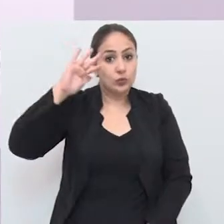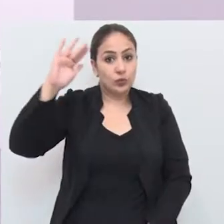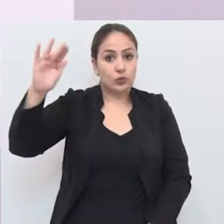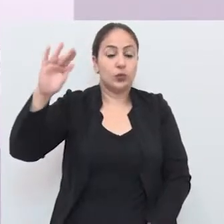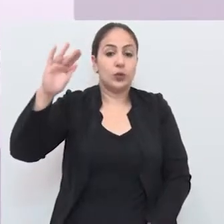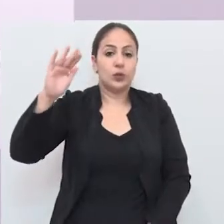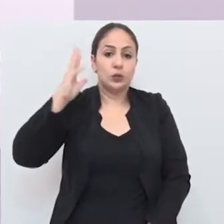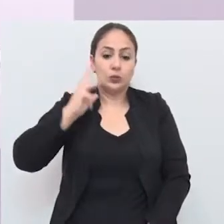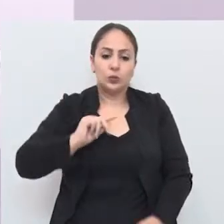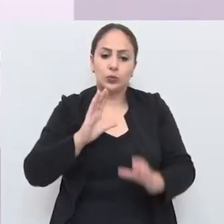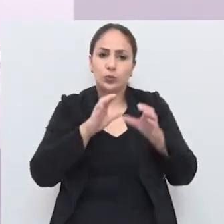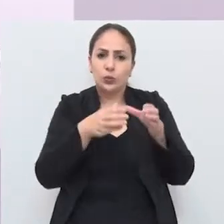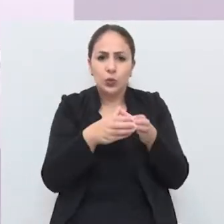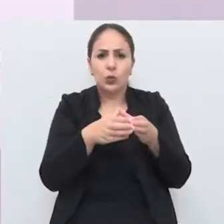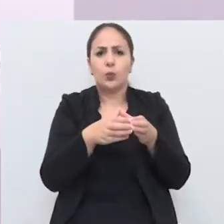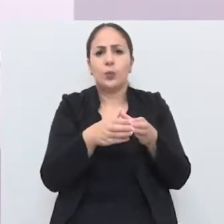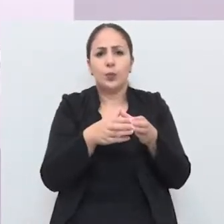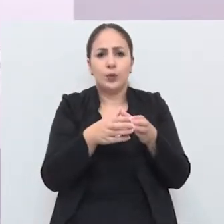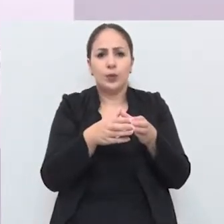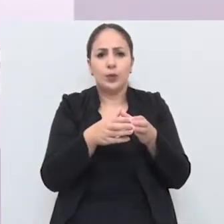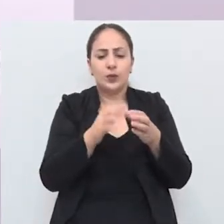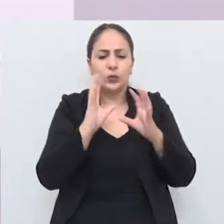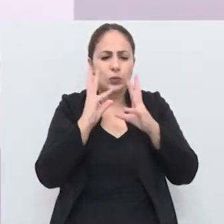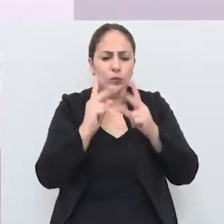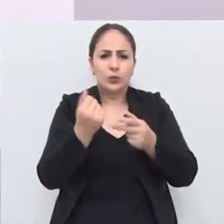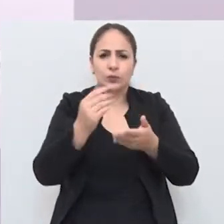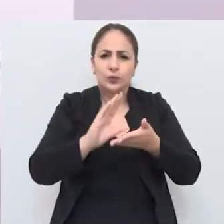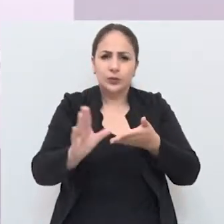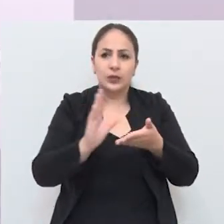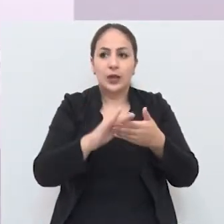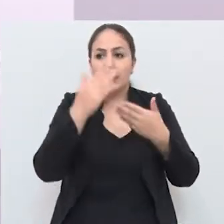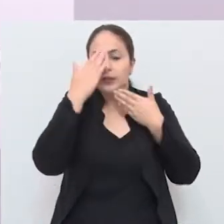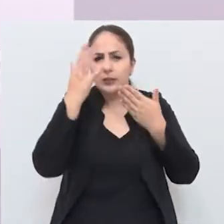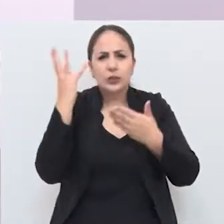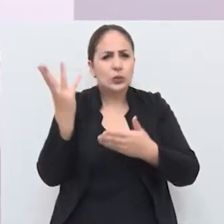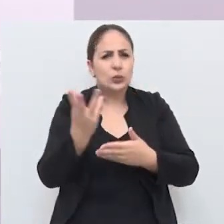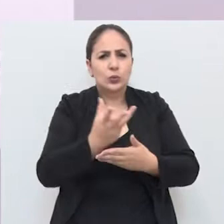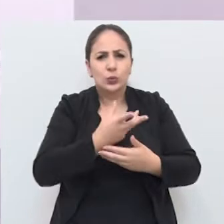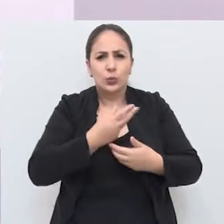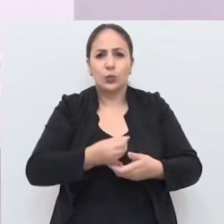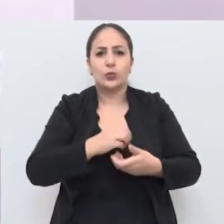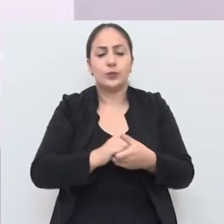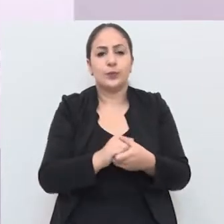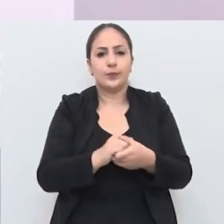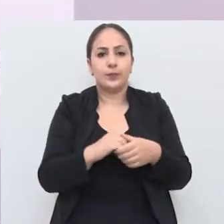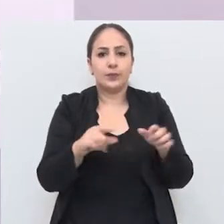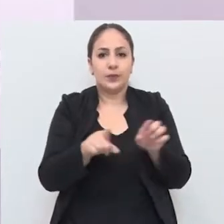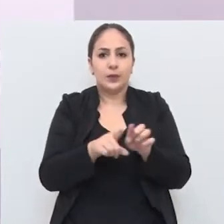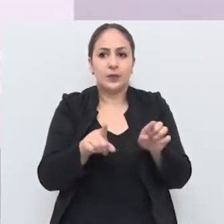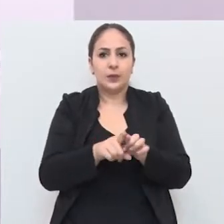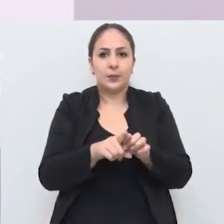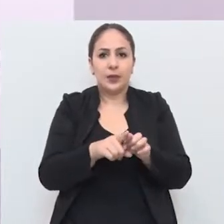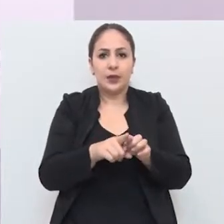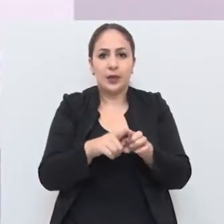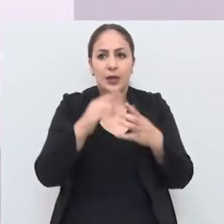Um grande sonho de equipe, diretores, os patrocinadores. Quero aqui agradecer a todos os patrocinadores,